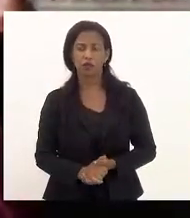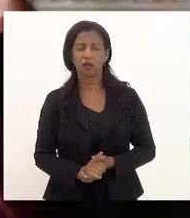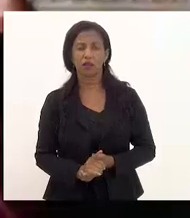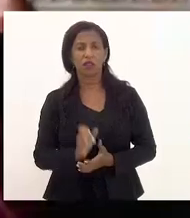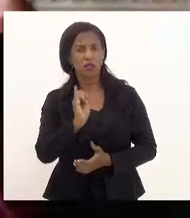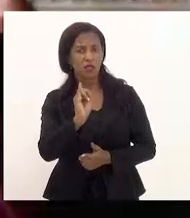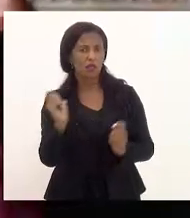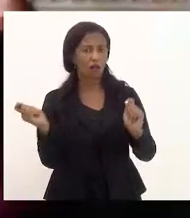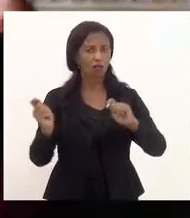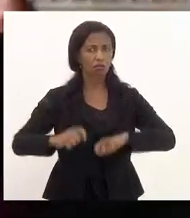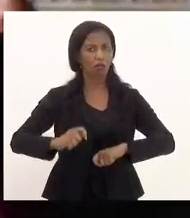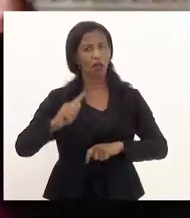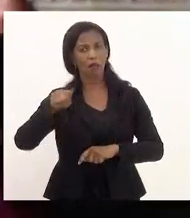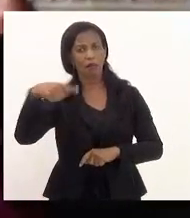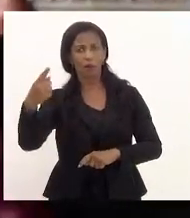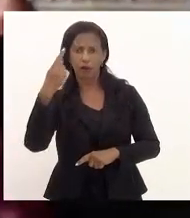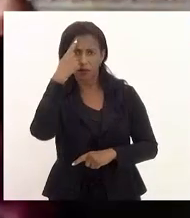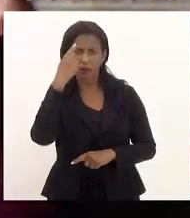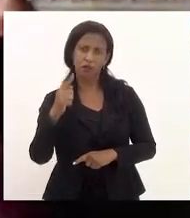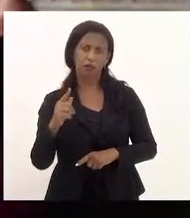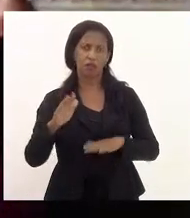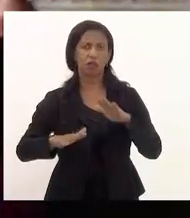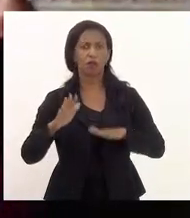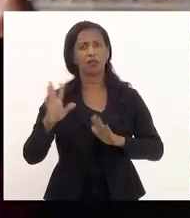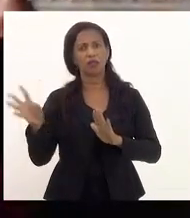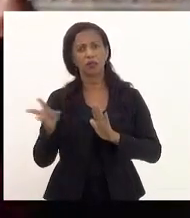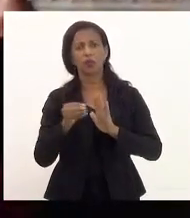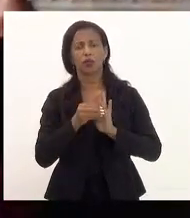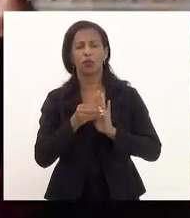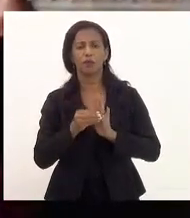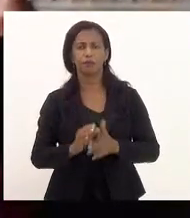pudesse para a próxima semana talvez incluí-los.